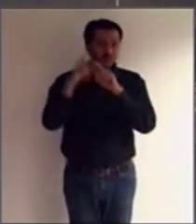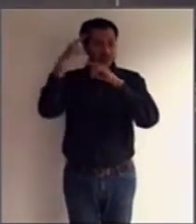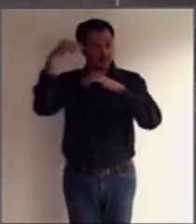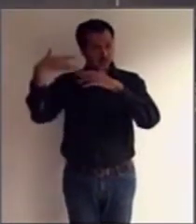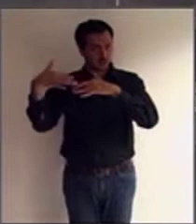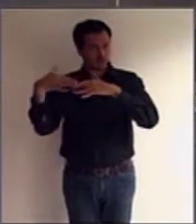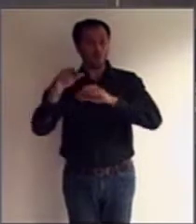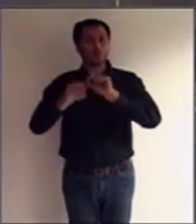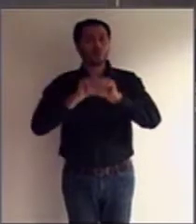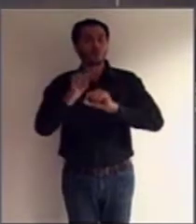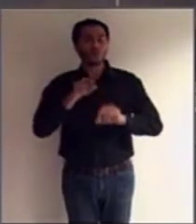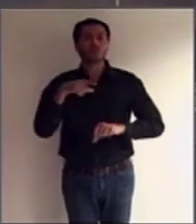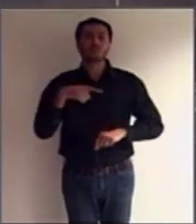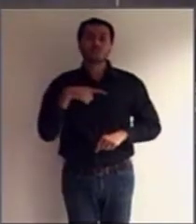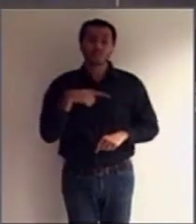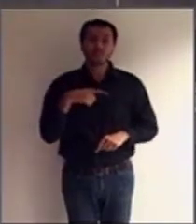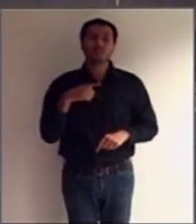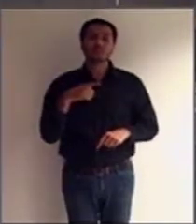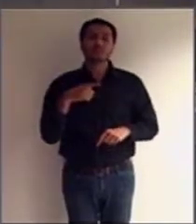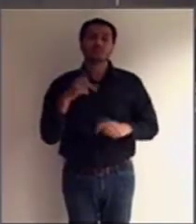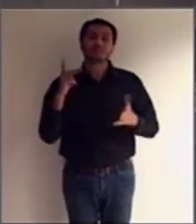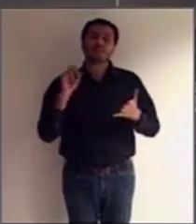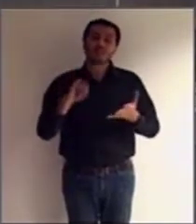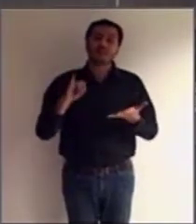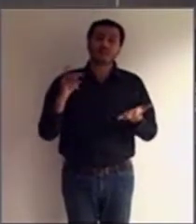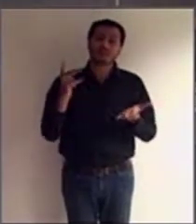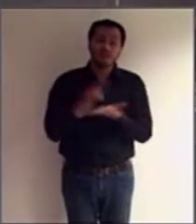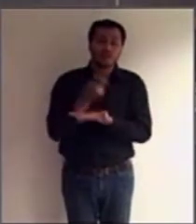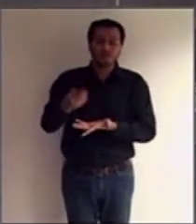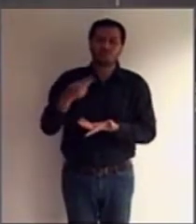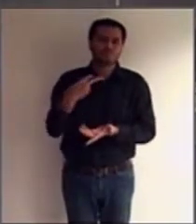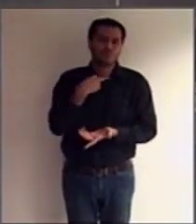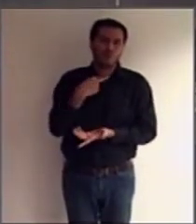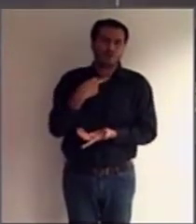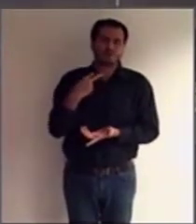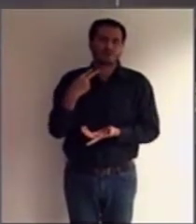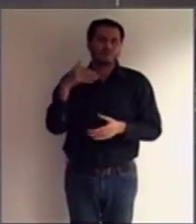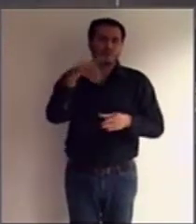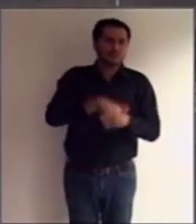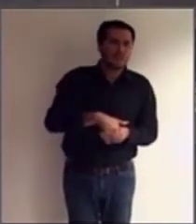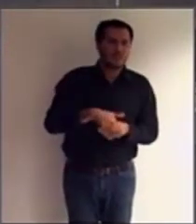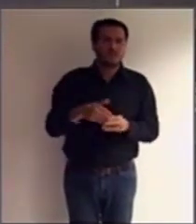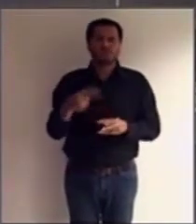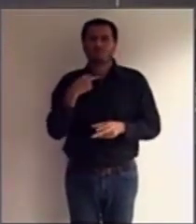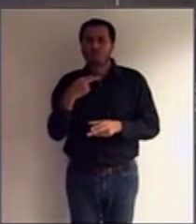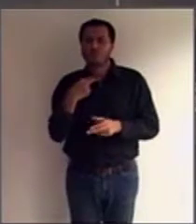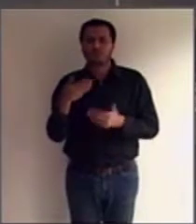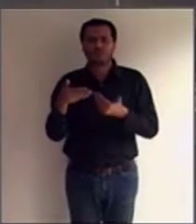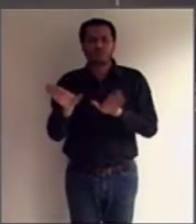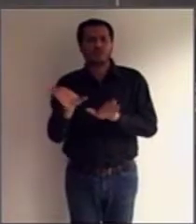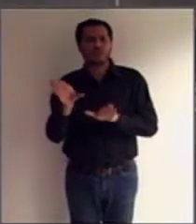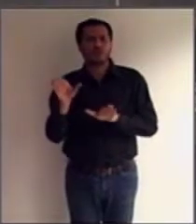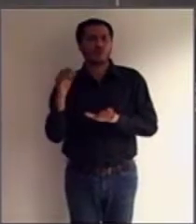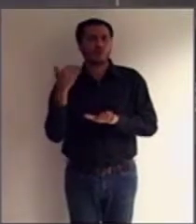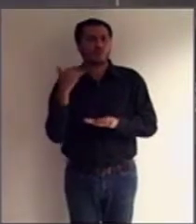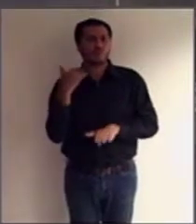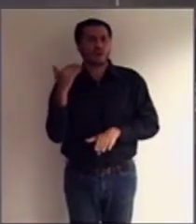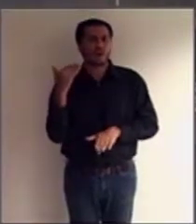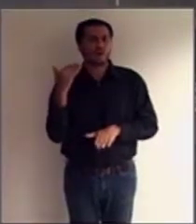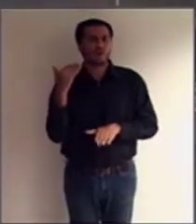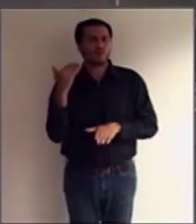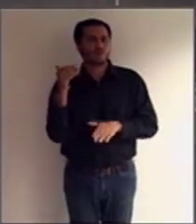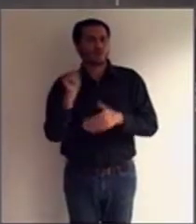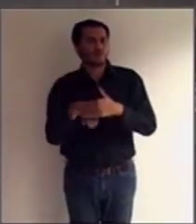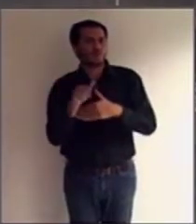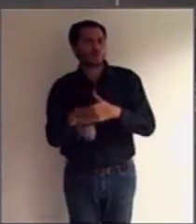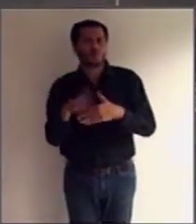praticassem qualquer tipo de ato da vida civil, como votar ou até mesmo abrir uma conta em banco. Tudo que a pessoa com